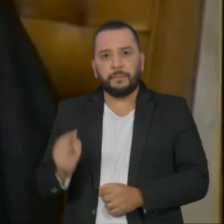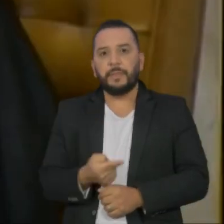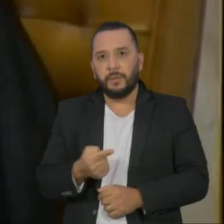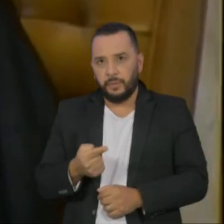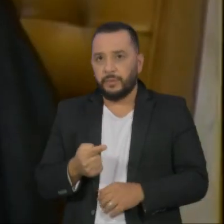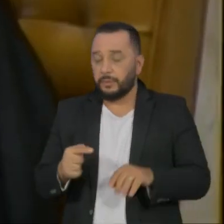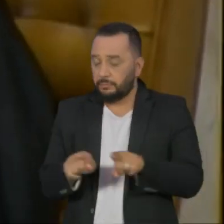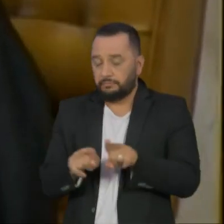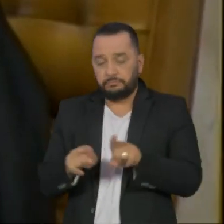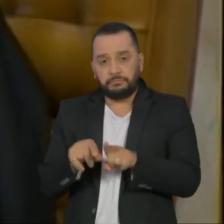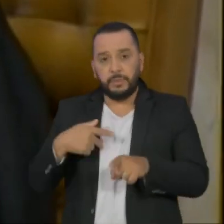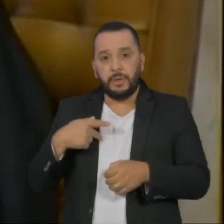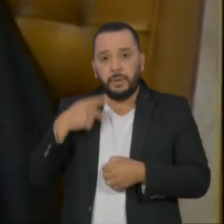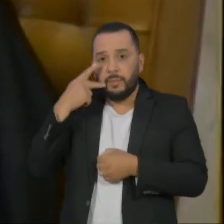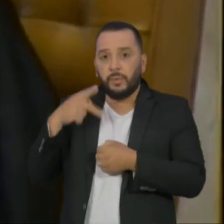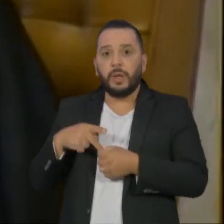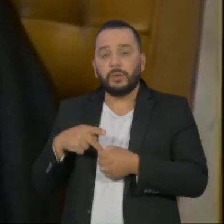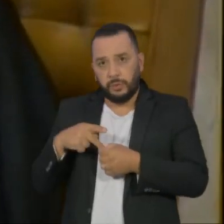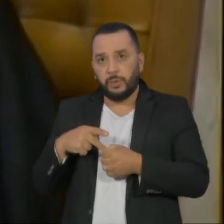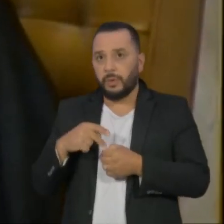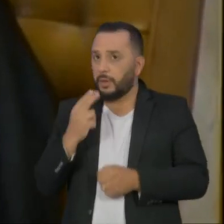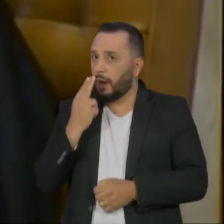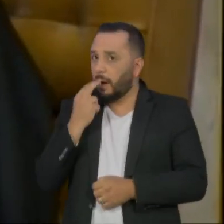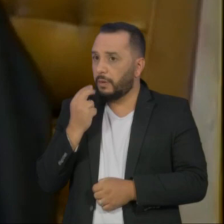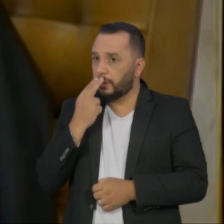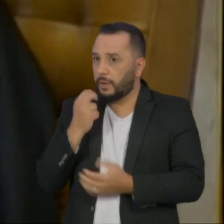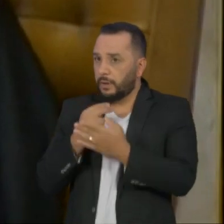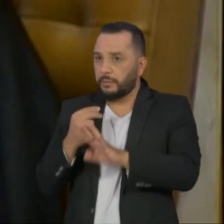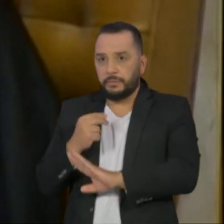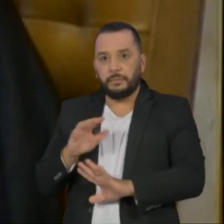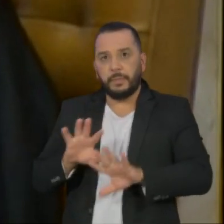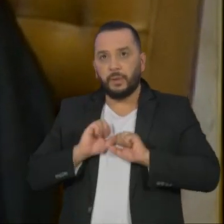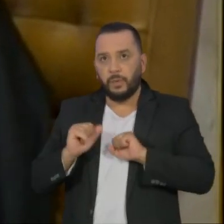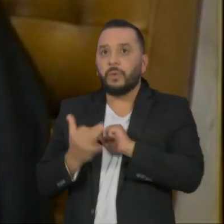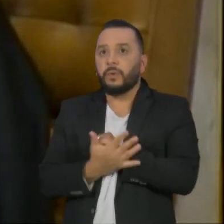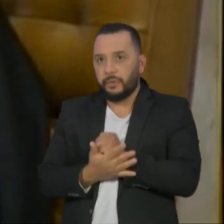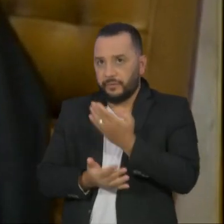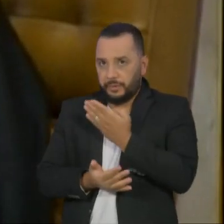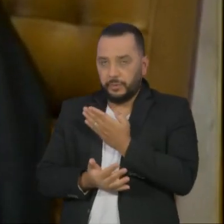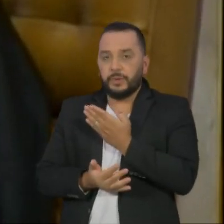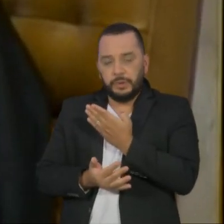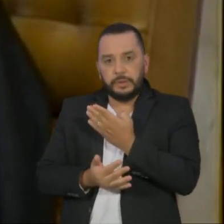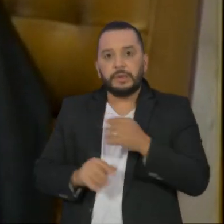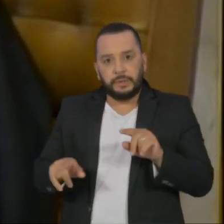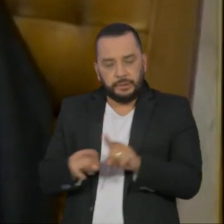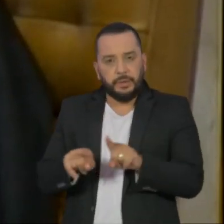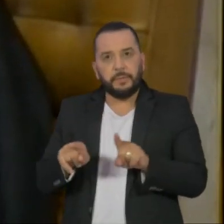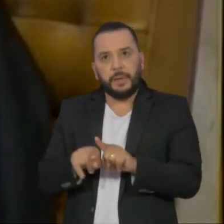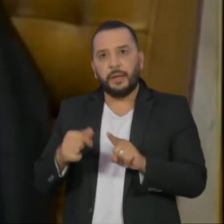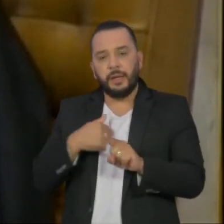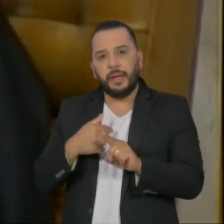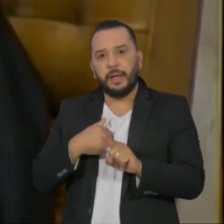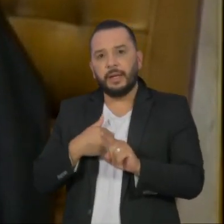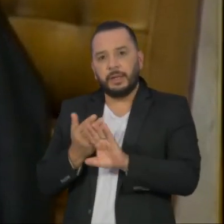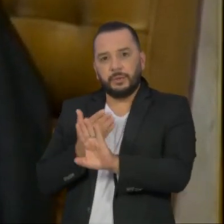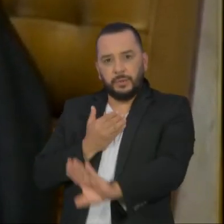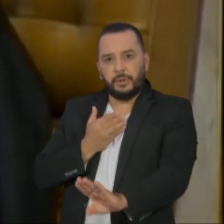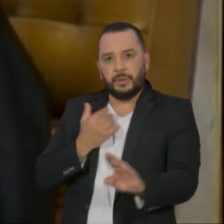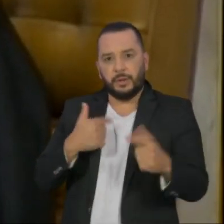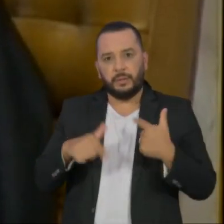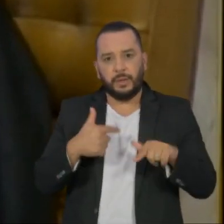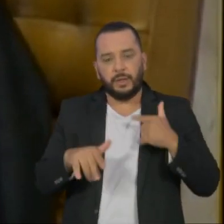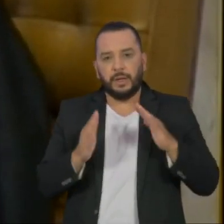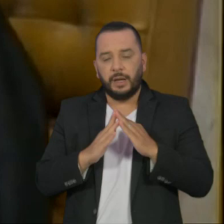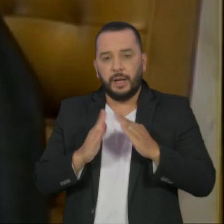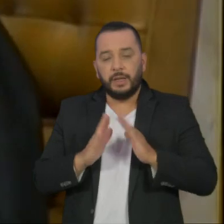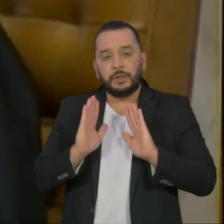O Procurador-Geral da República, Augusto Aras, testou positivo para a covid-19. Ele está isolado, trabalhando em casa. É a